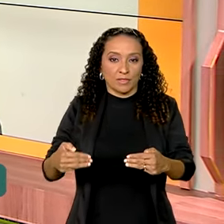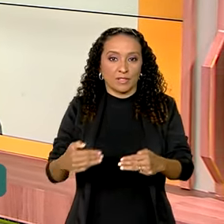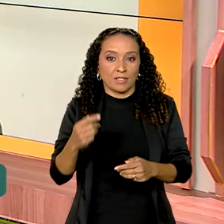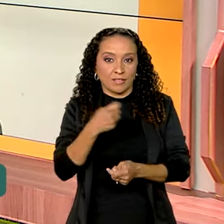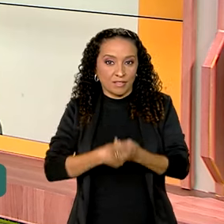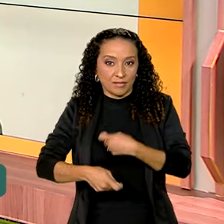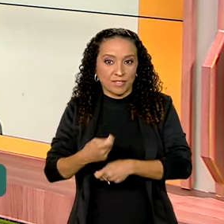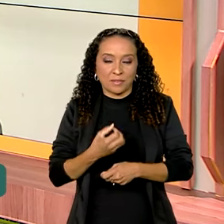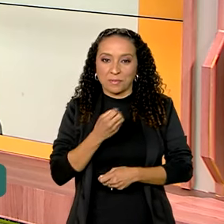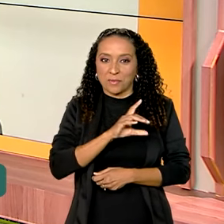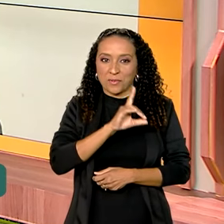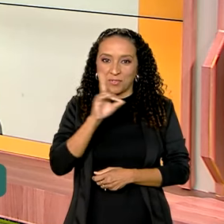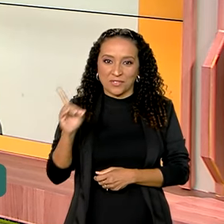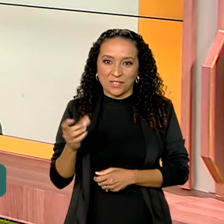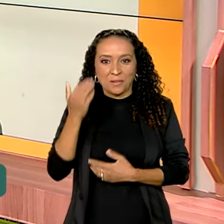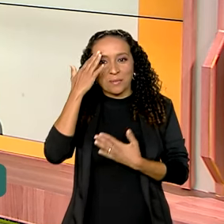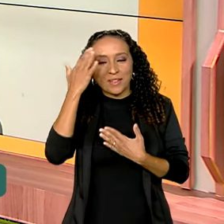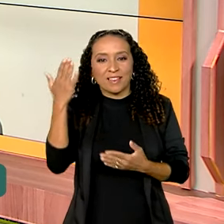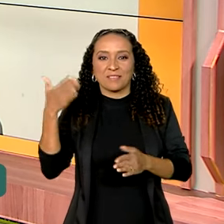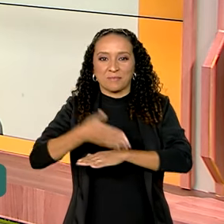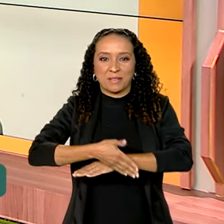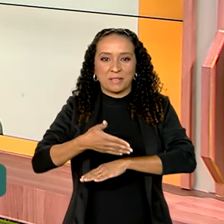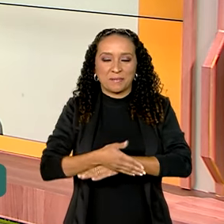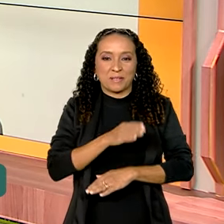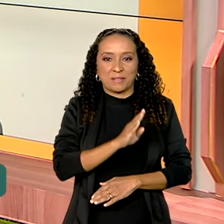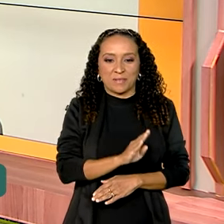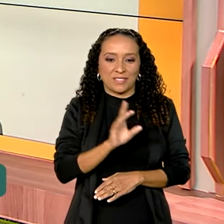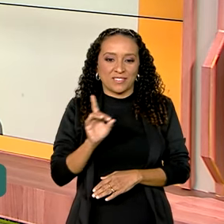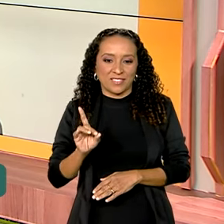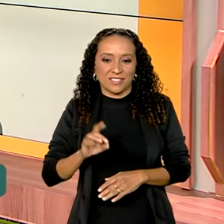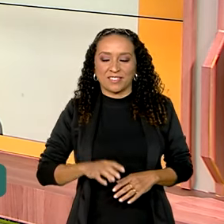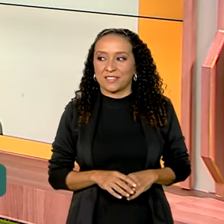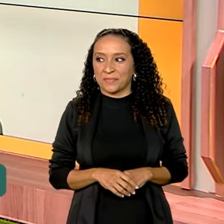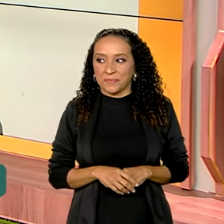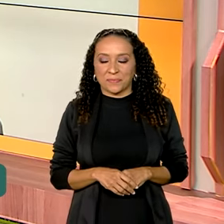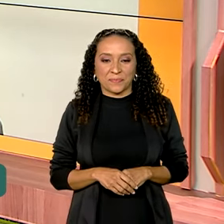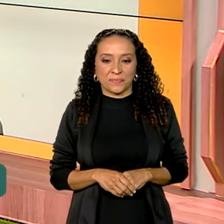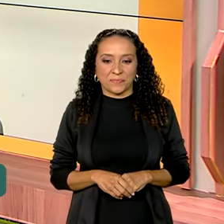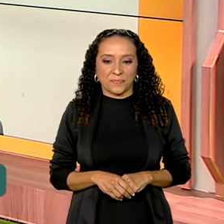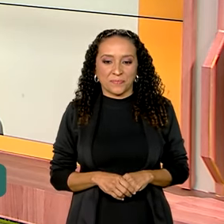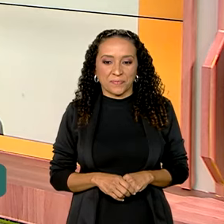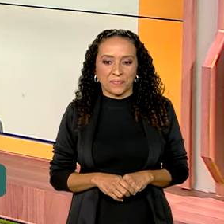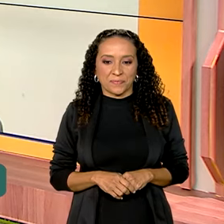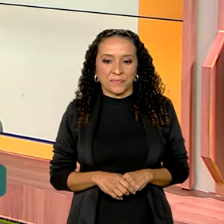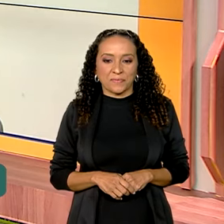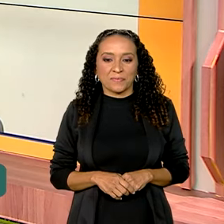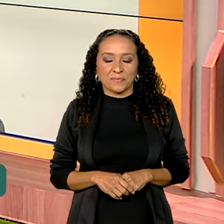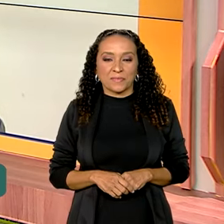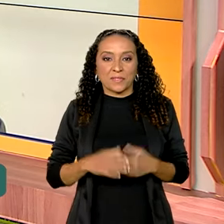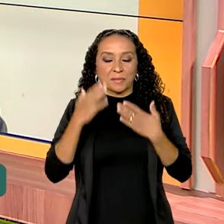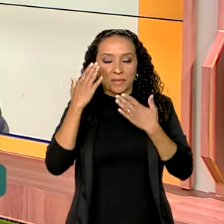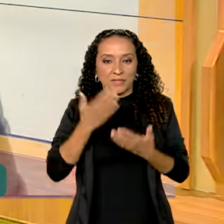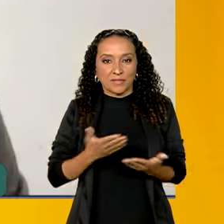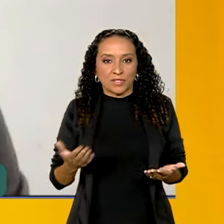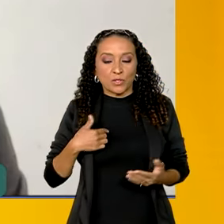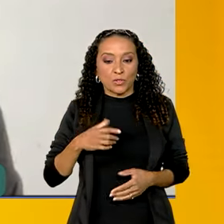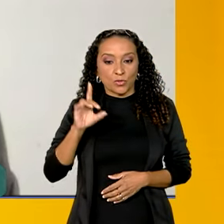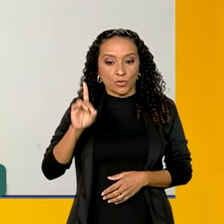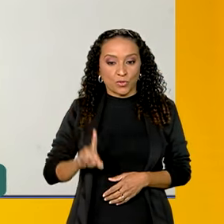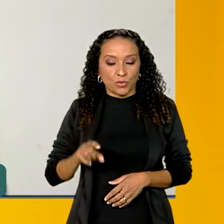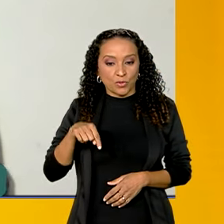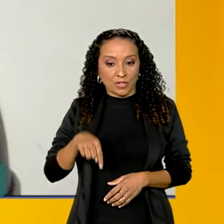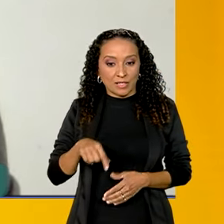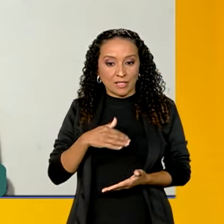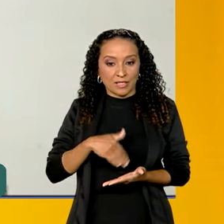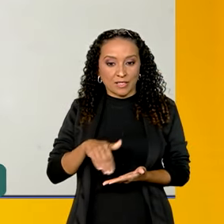Fazenda. Bom dia, obrigada por participar do Brasil em Dia. Obrigado a você, Vanessa. Eu sou diretor aqui